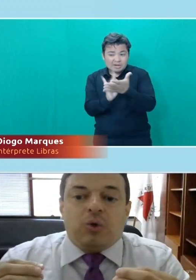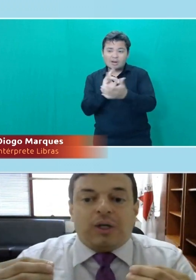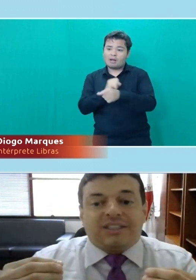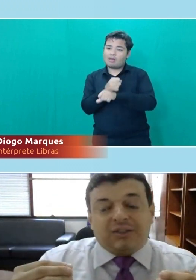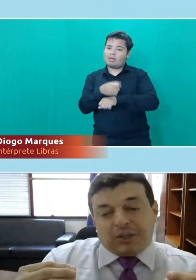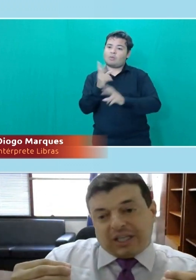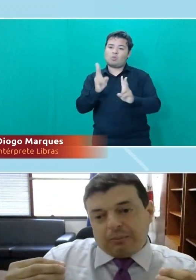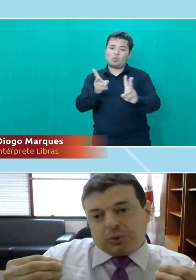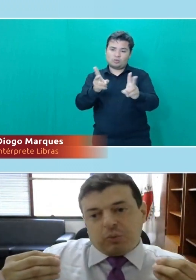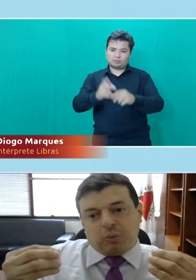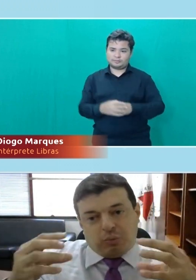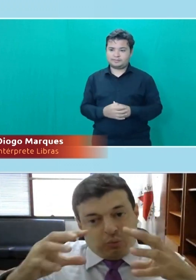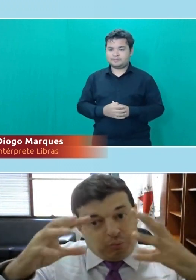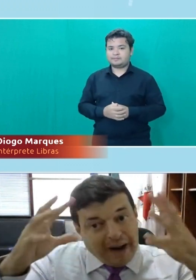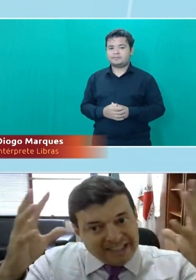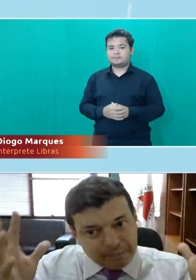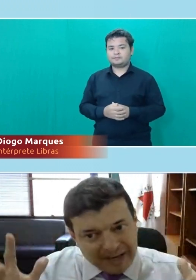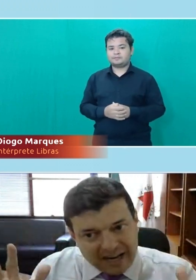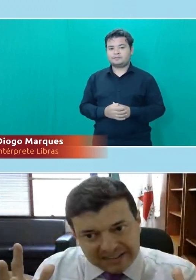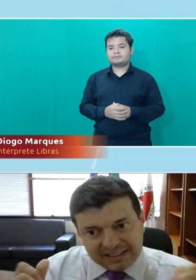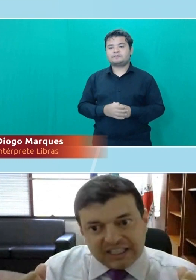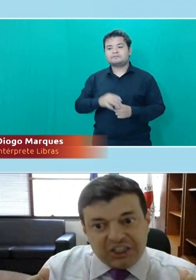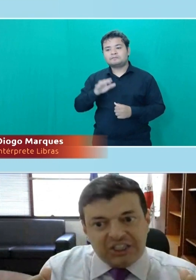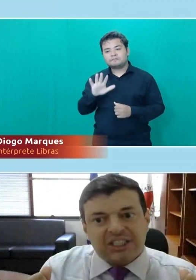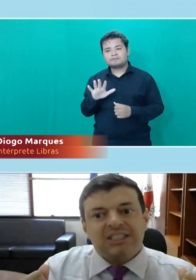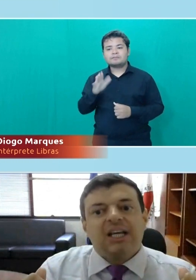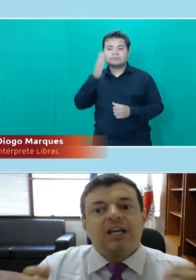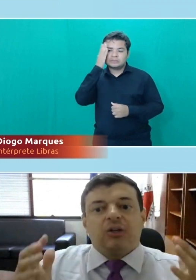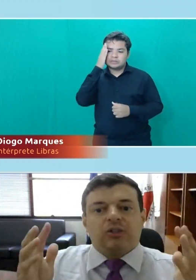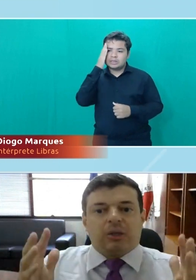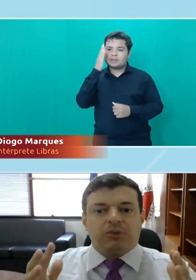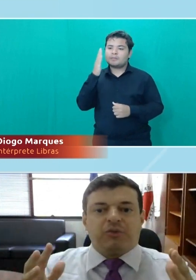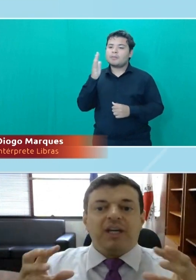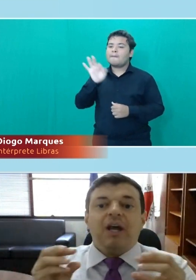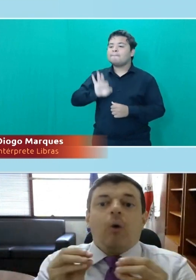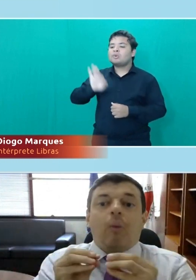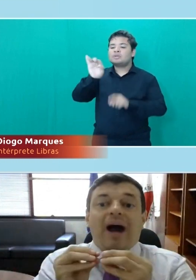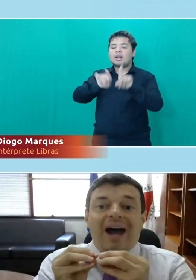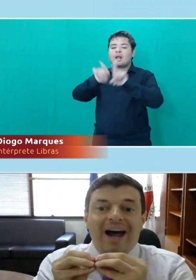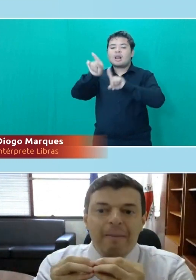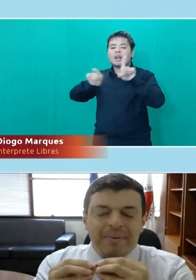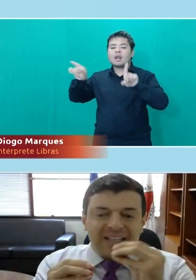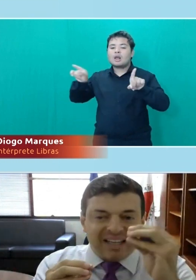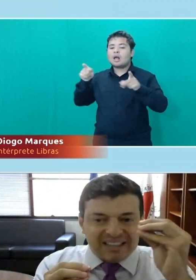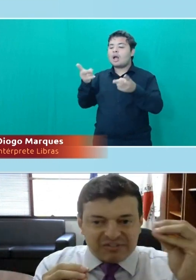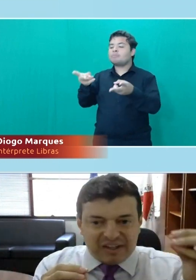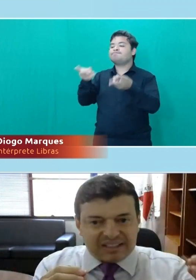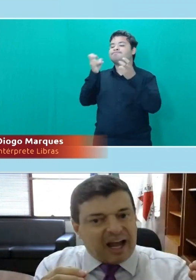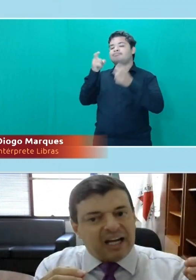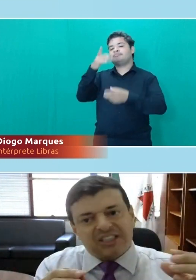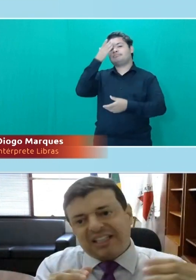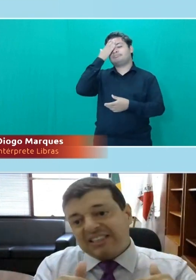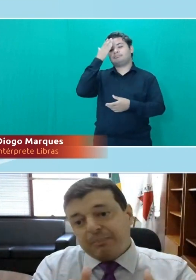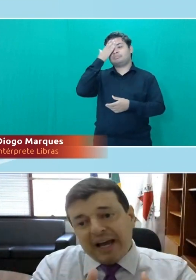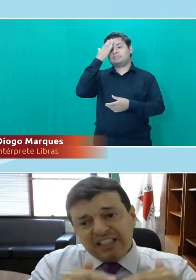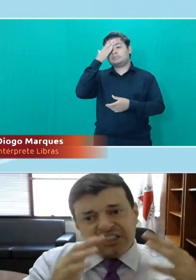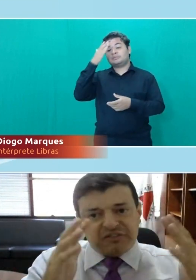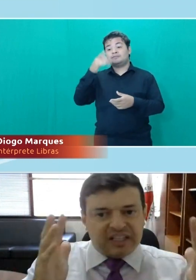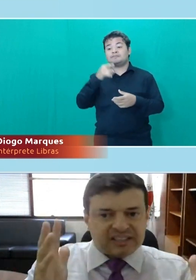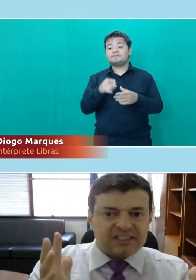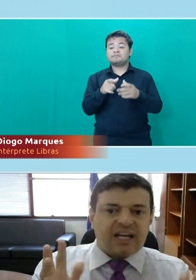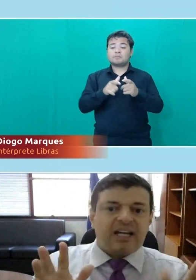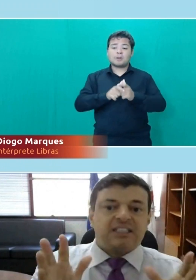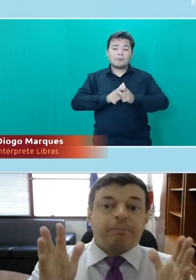Então, nós temos um... Basta pegar as estatísticas que nós vamos ver uma ampla desvantagem nas